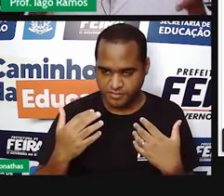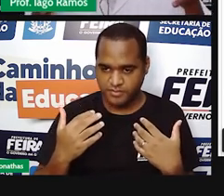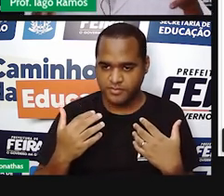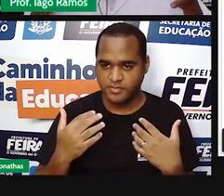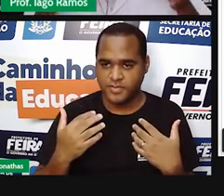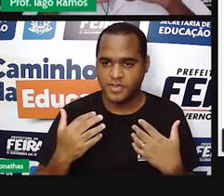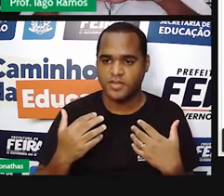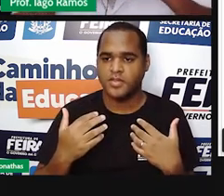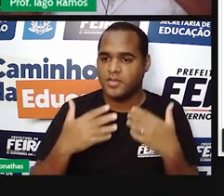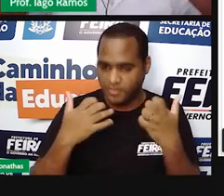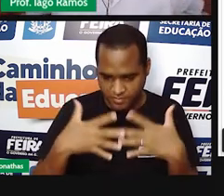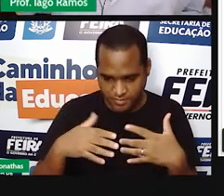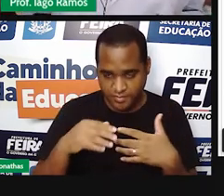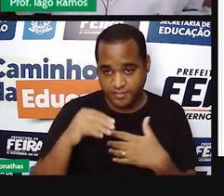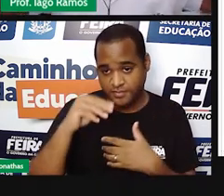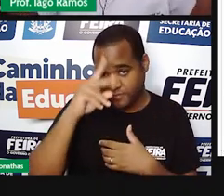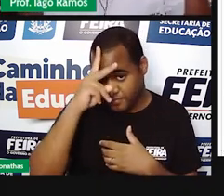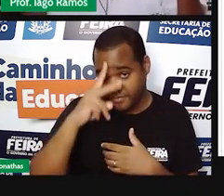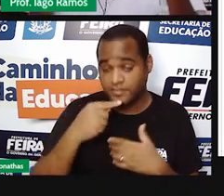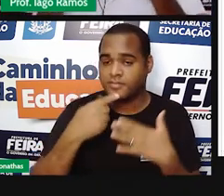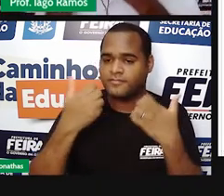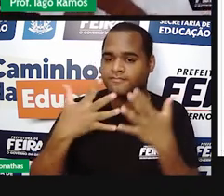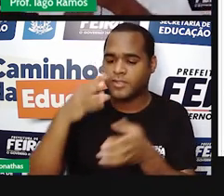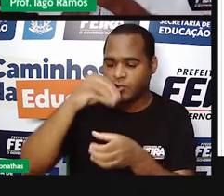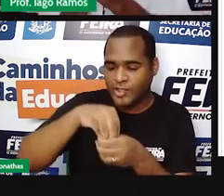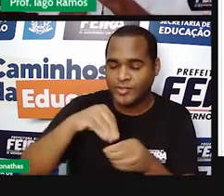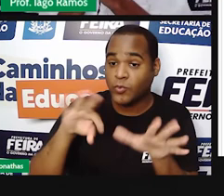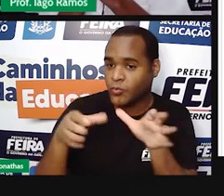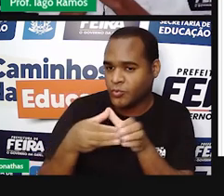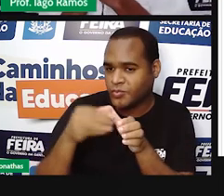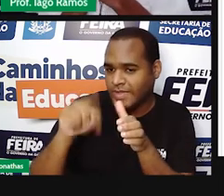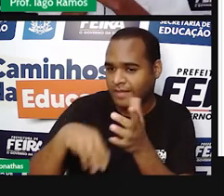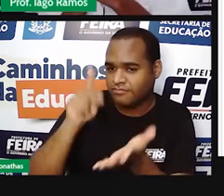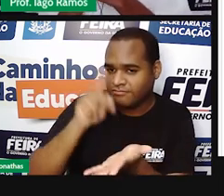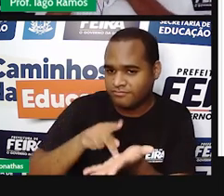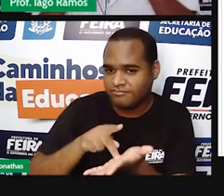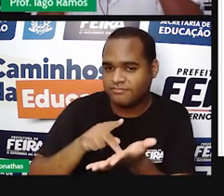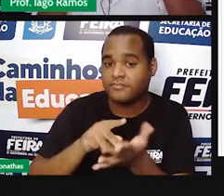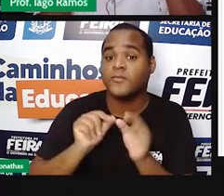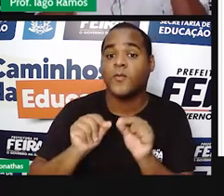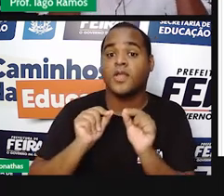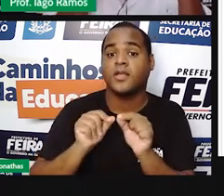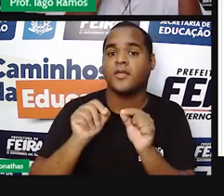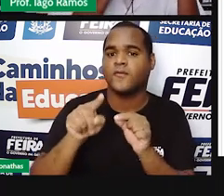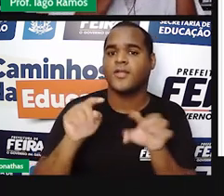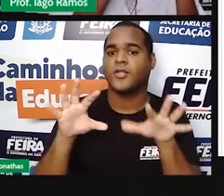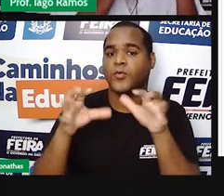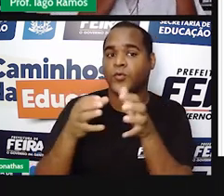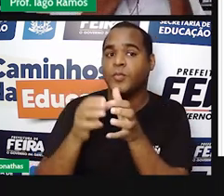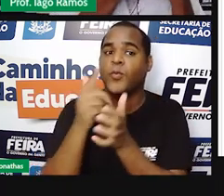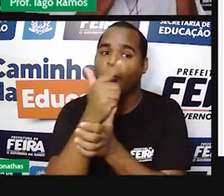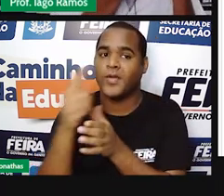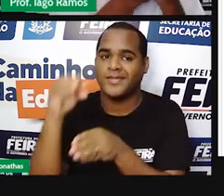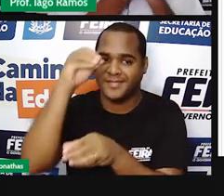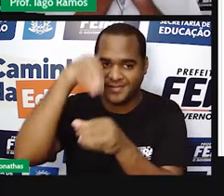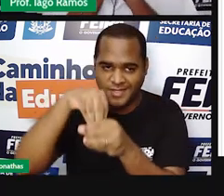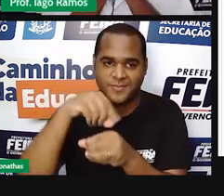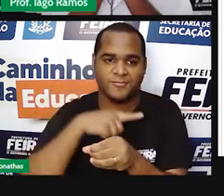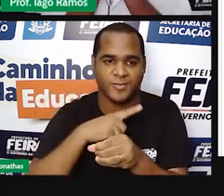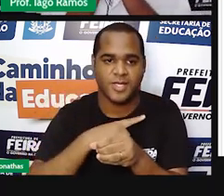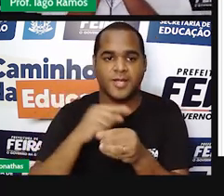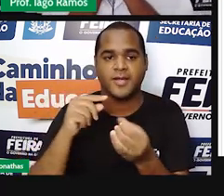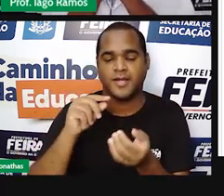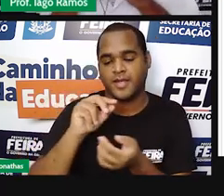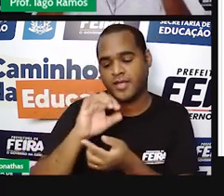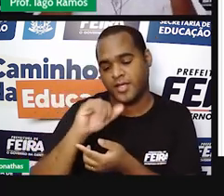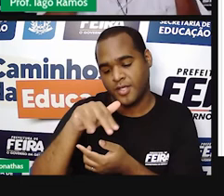É aquela história que eu falei. Dentro do conjunto dos números reais, você tem esse conjunto lá dentro, que o conjunto dos